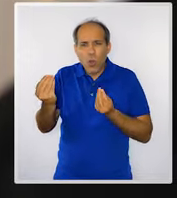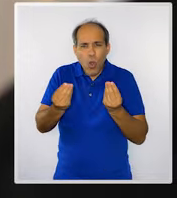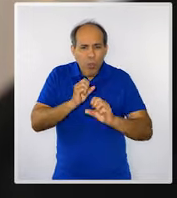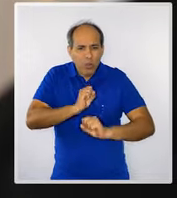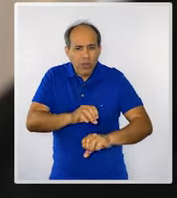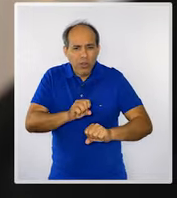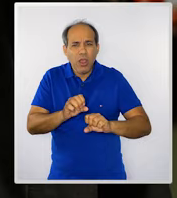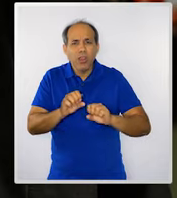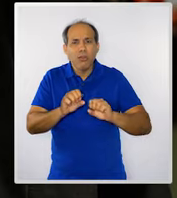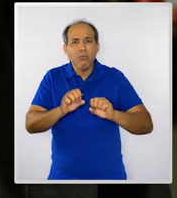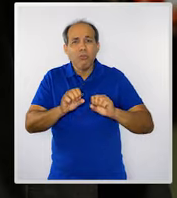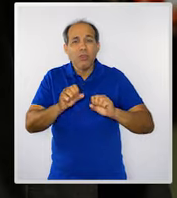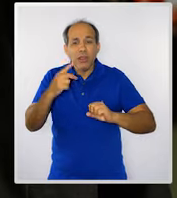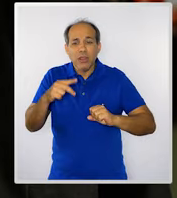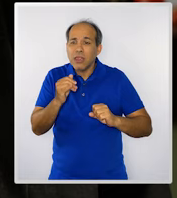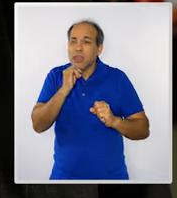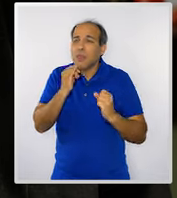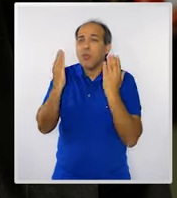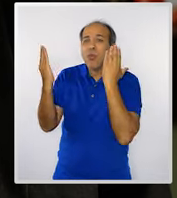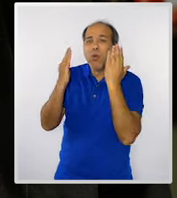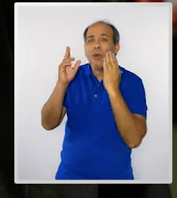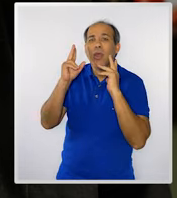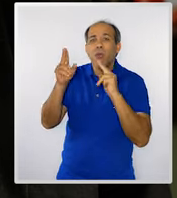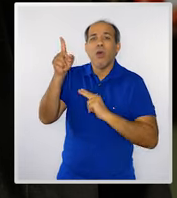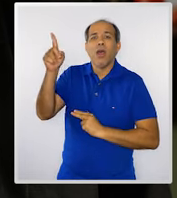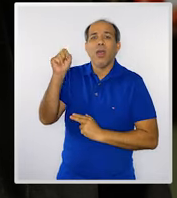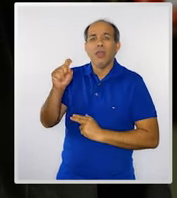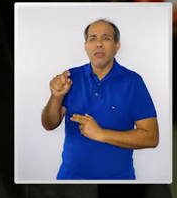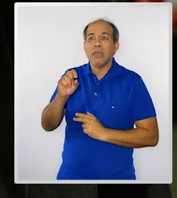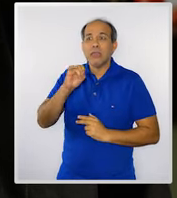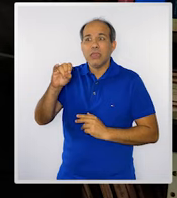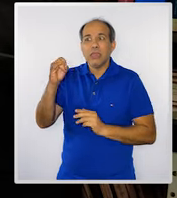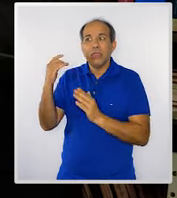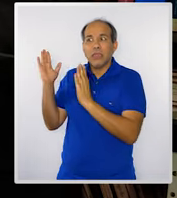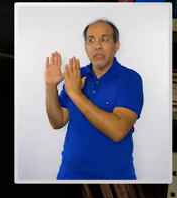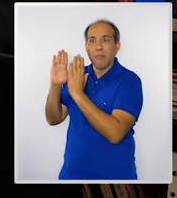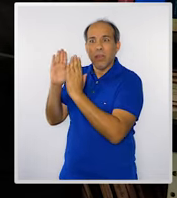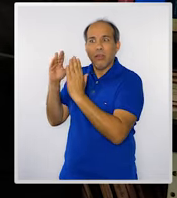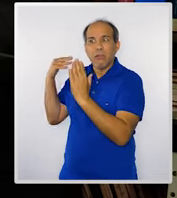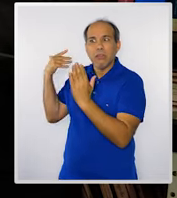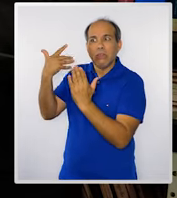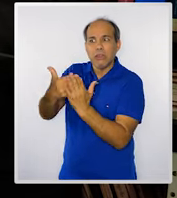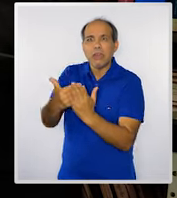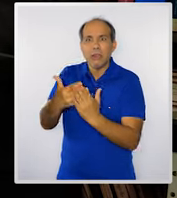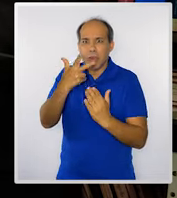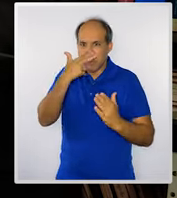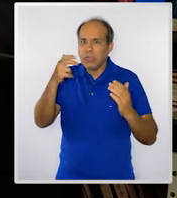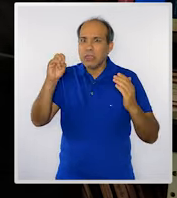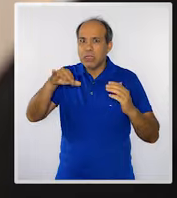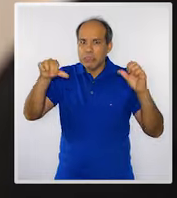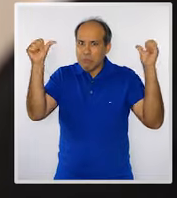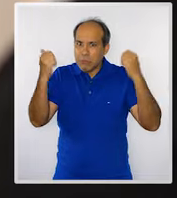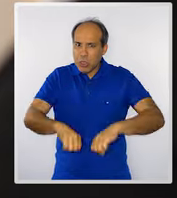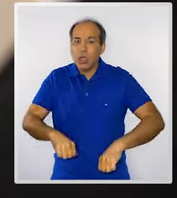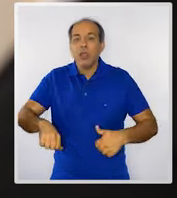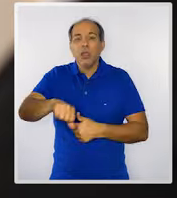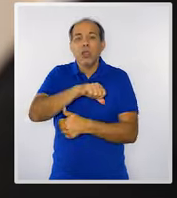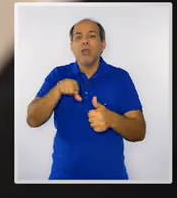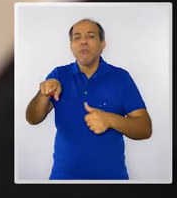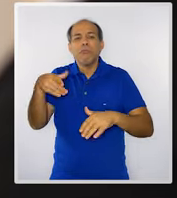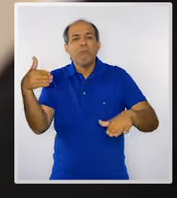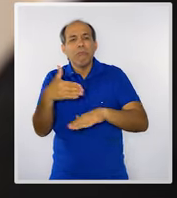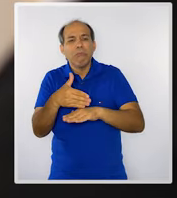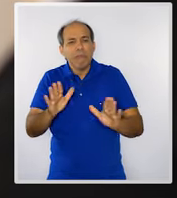educacional comparado ao município de Sobral? Utilizando a escala temporária, sim. O senhor teve participação fundamental em todo esse